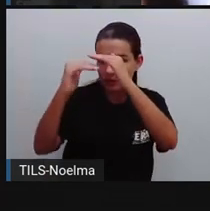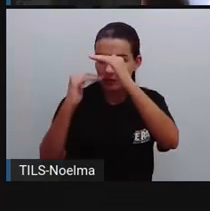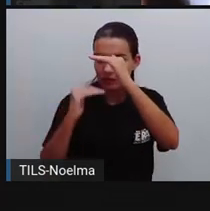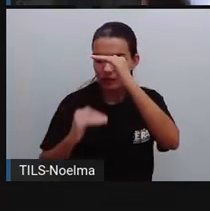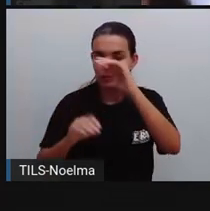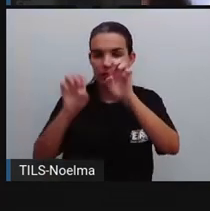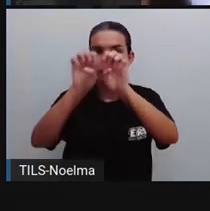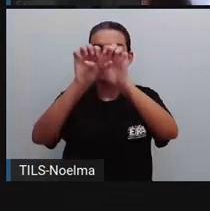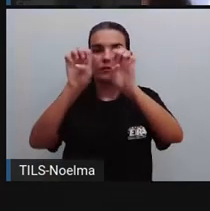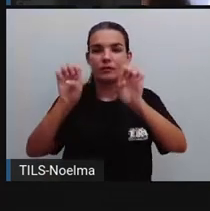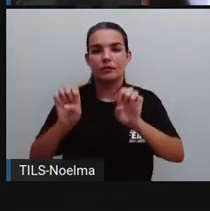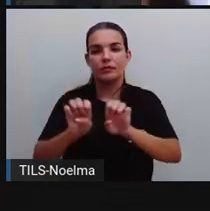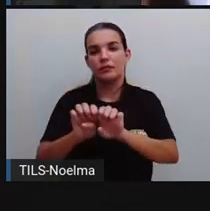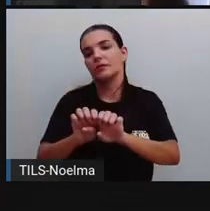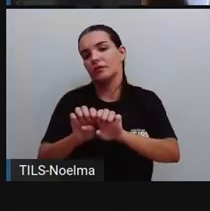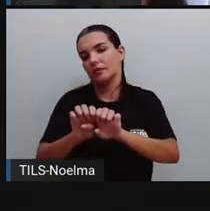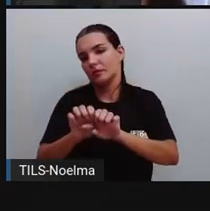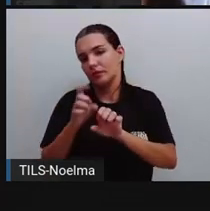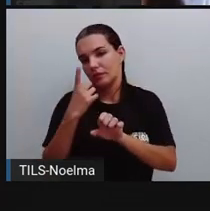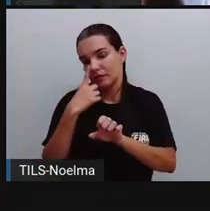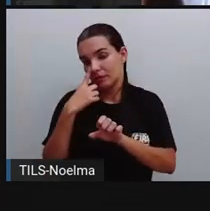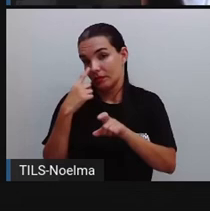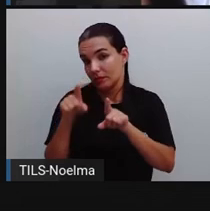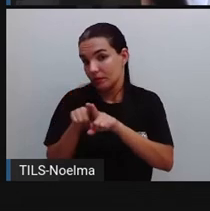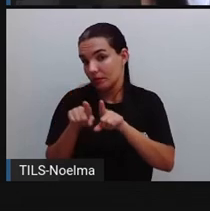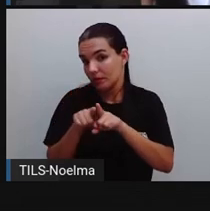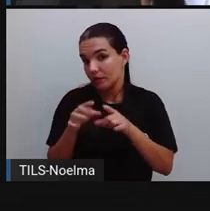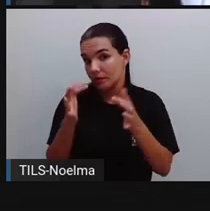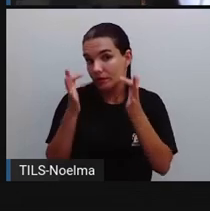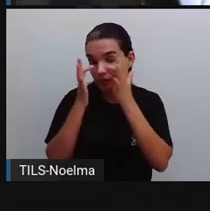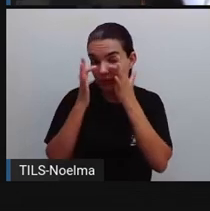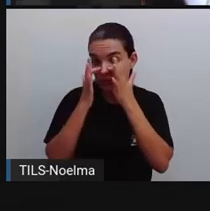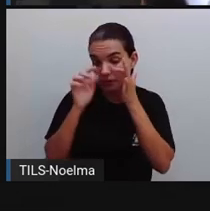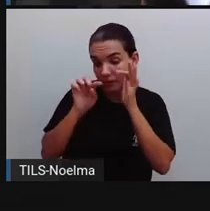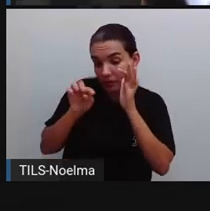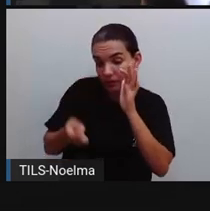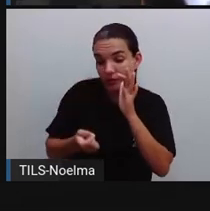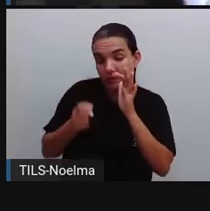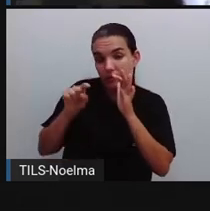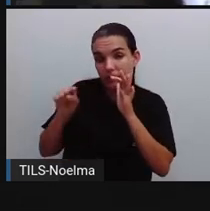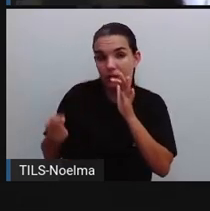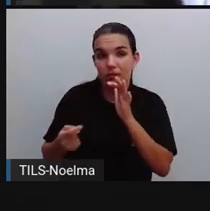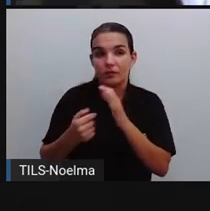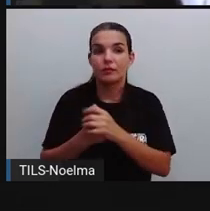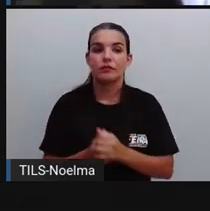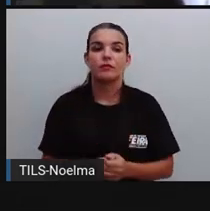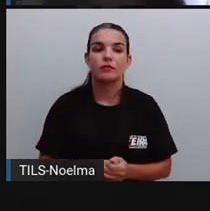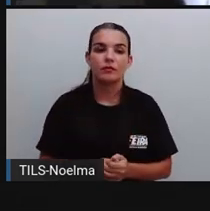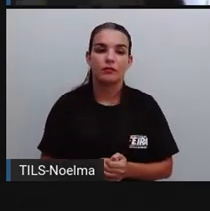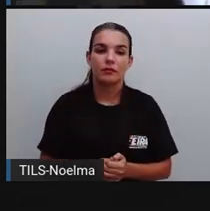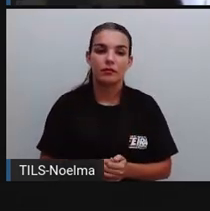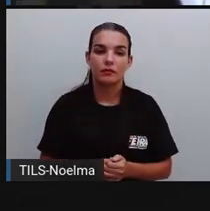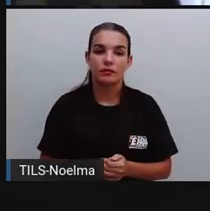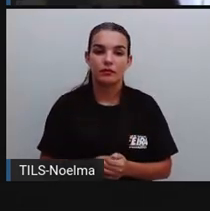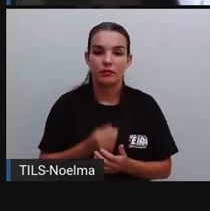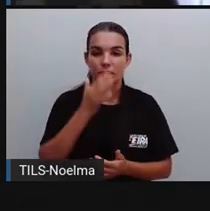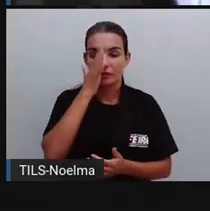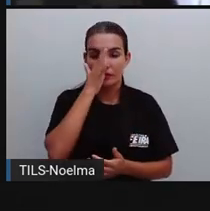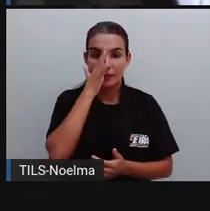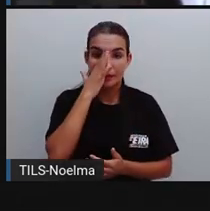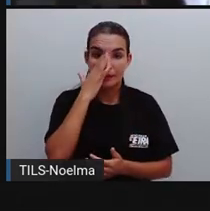me atentar à localização da vírgula. Quando eu armo uma conta com números aí, né?